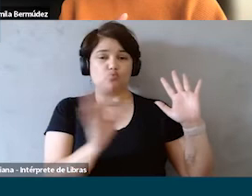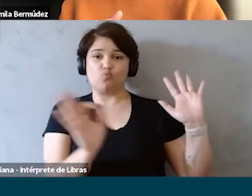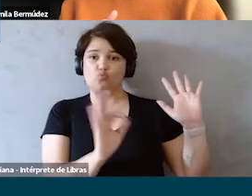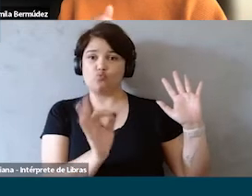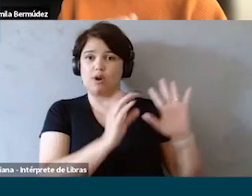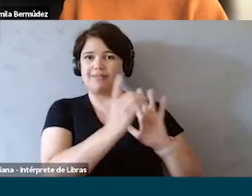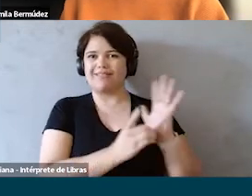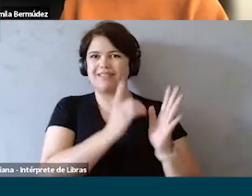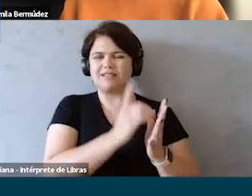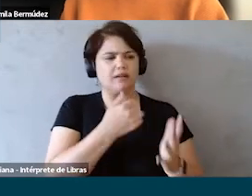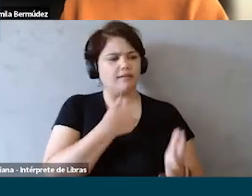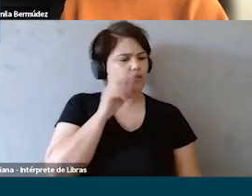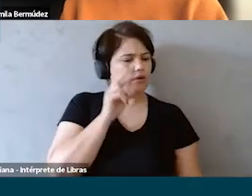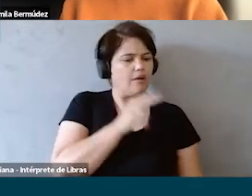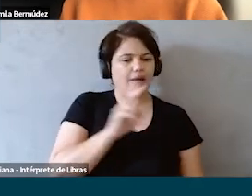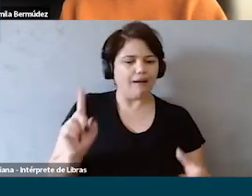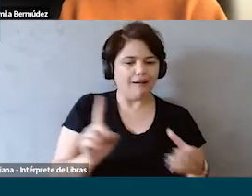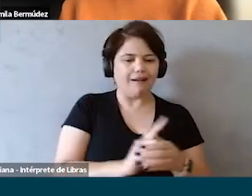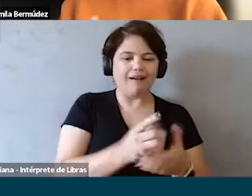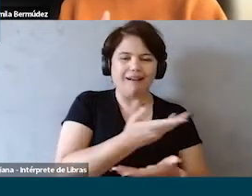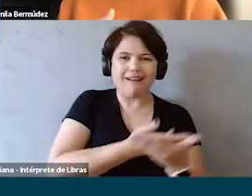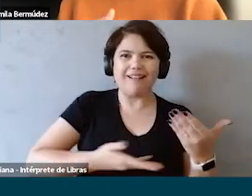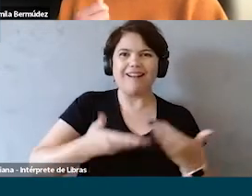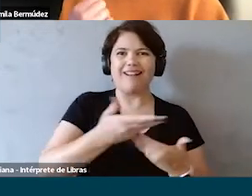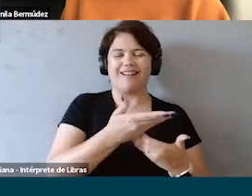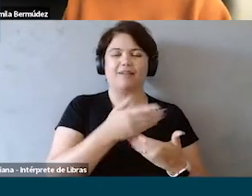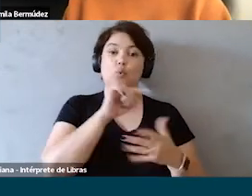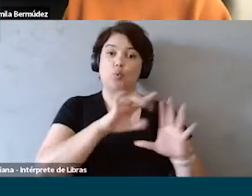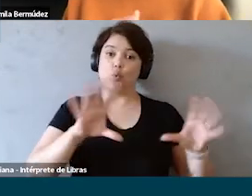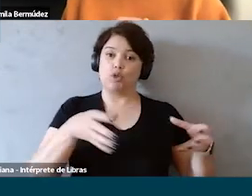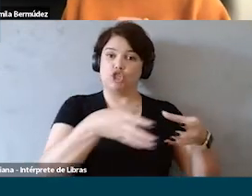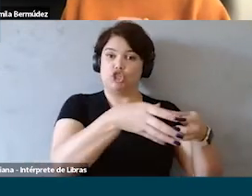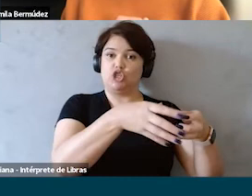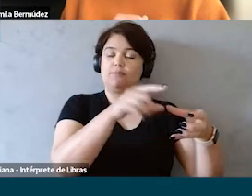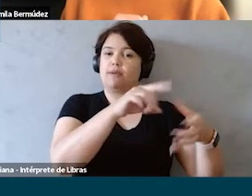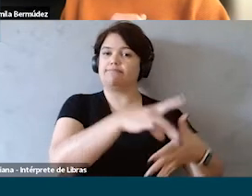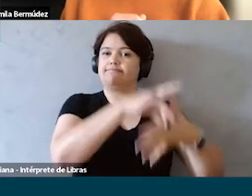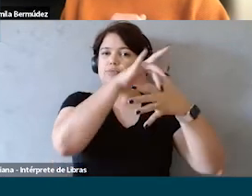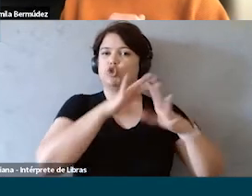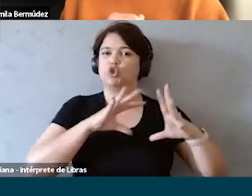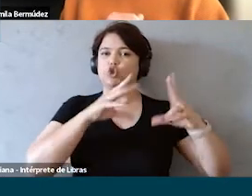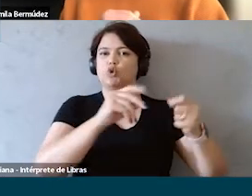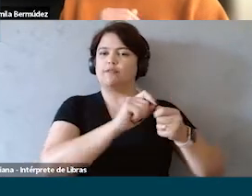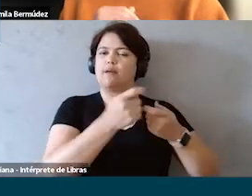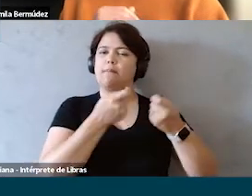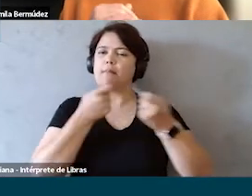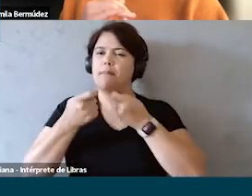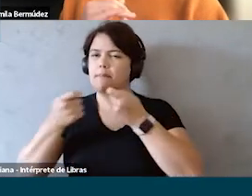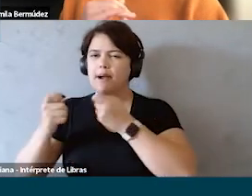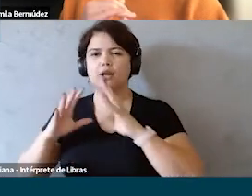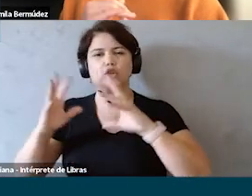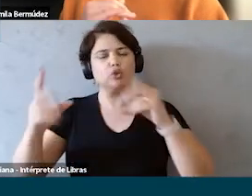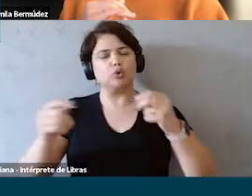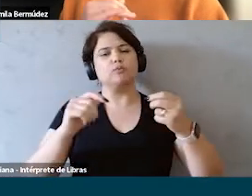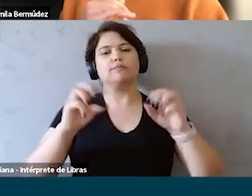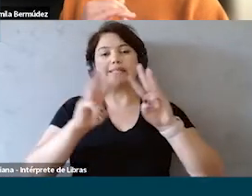de design liderando e conduzindo partes desse processo. Uma parte do time liderou toda a realização de entrevistas e a